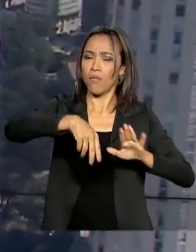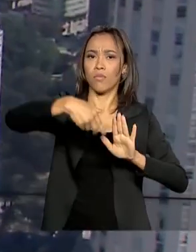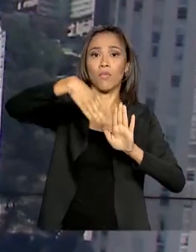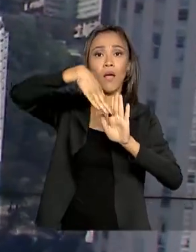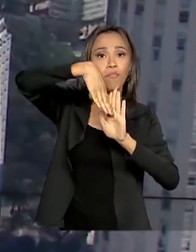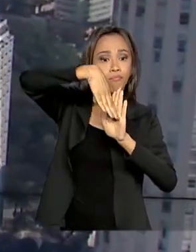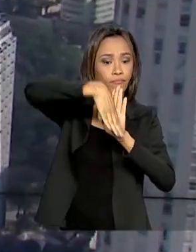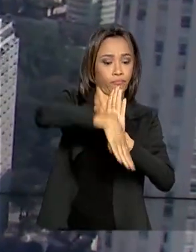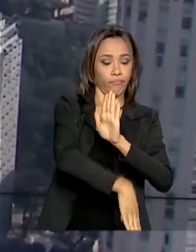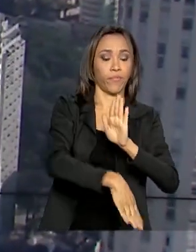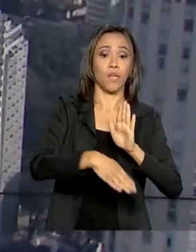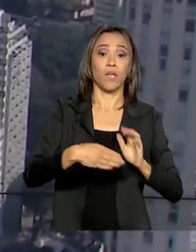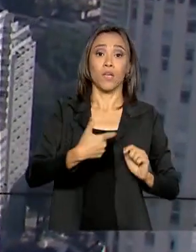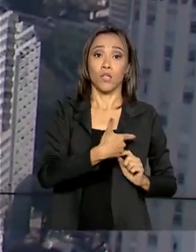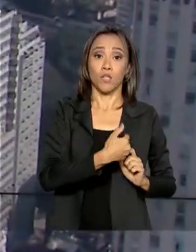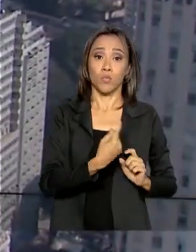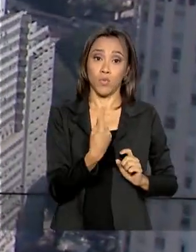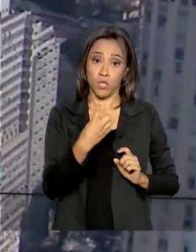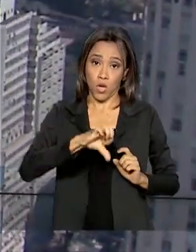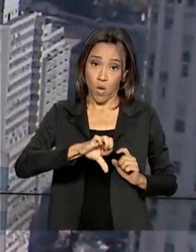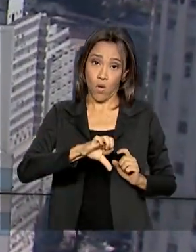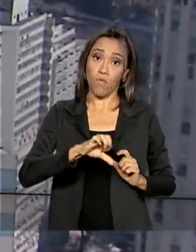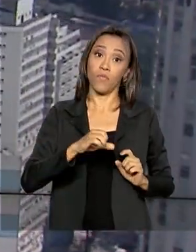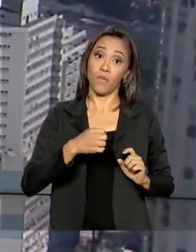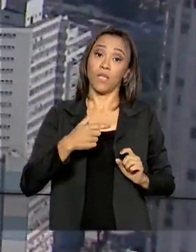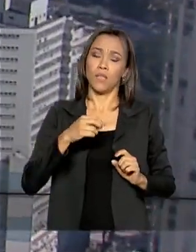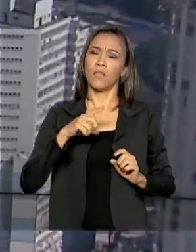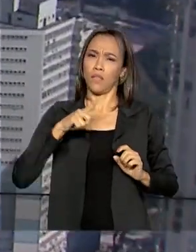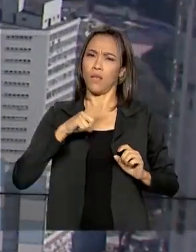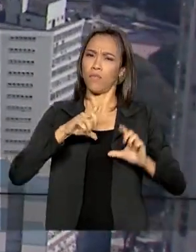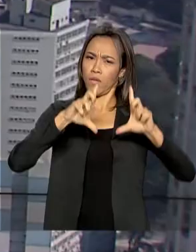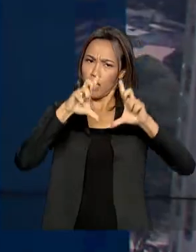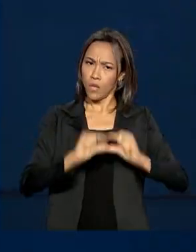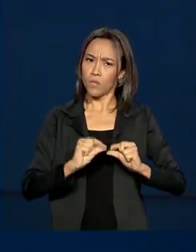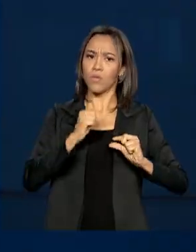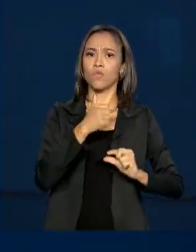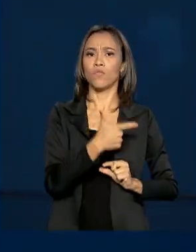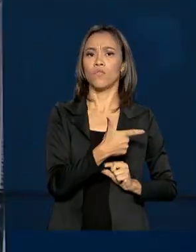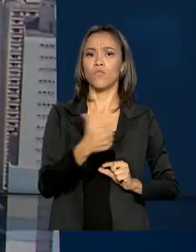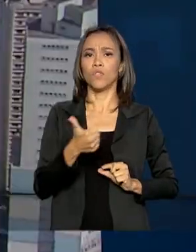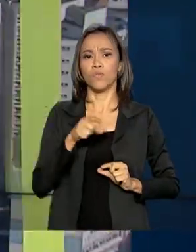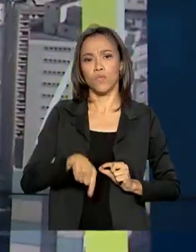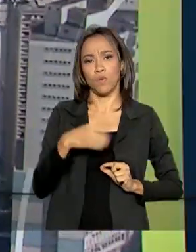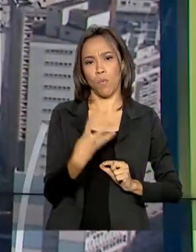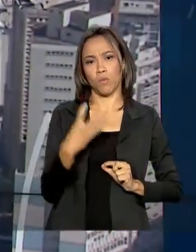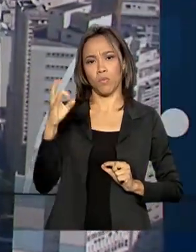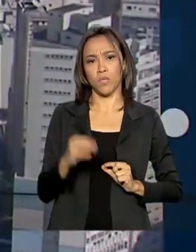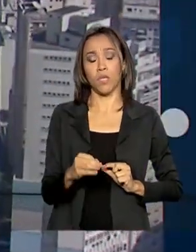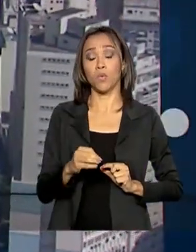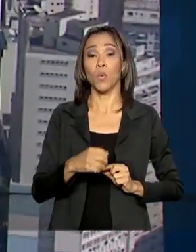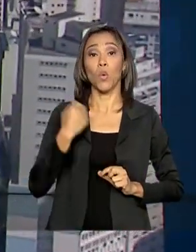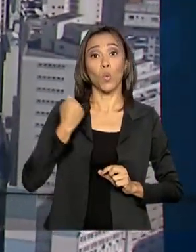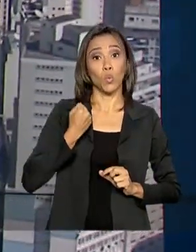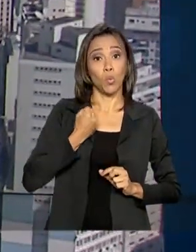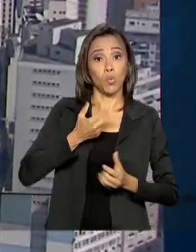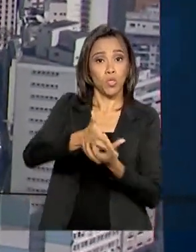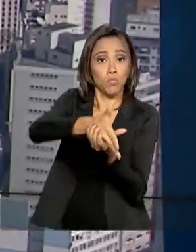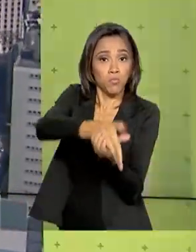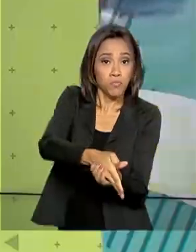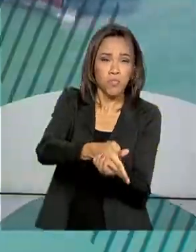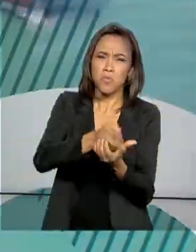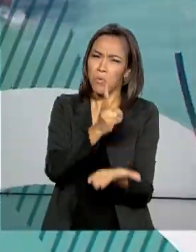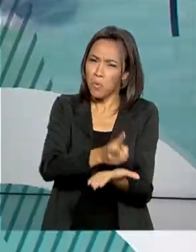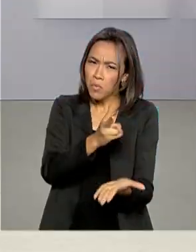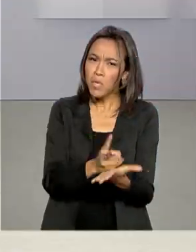2019, houve redução de 21,4% no número de homicídios, em comparação com o mesmo período de